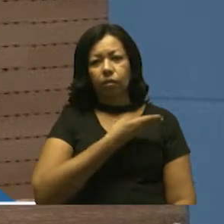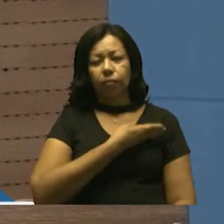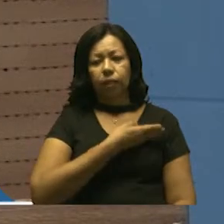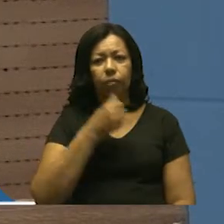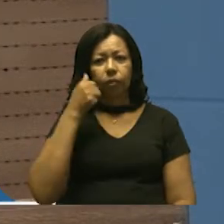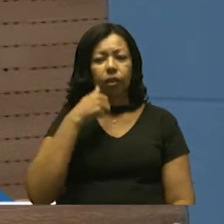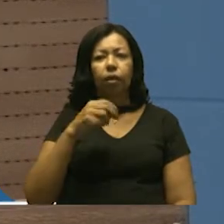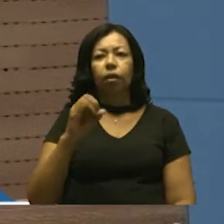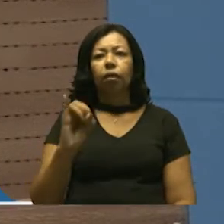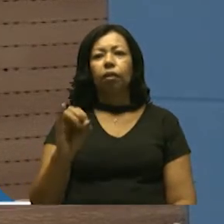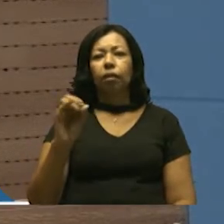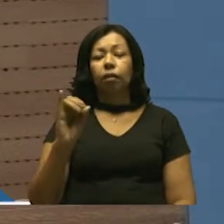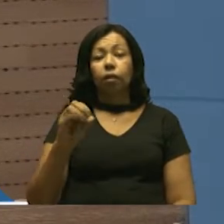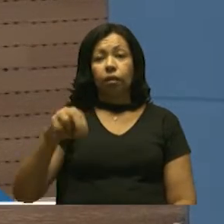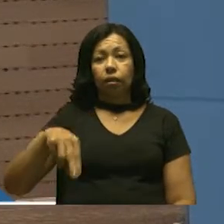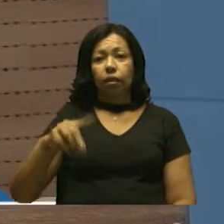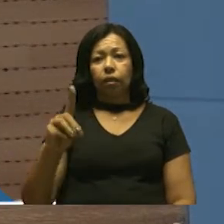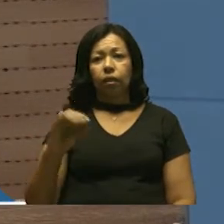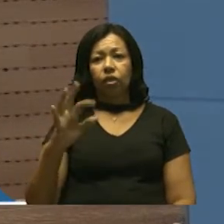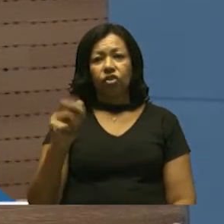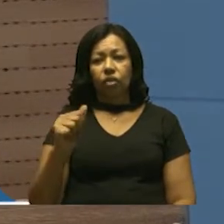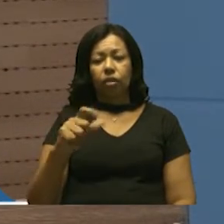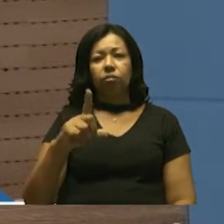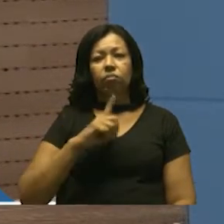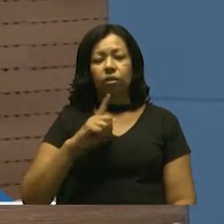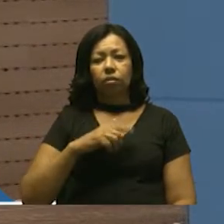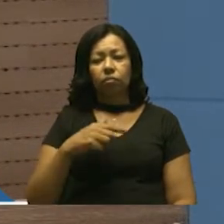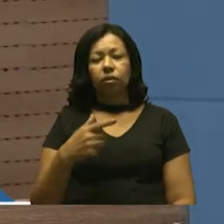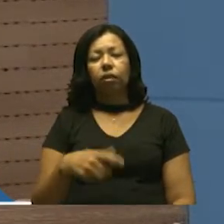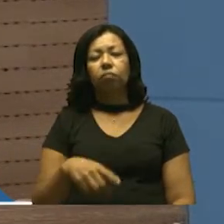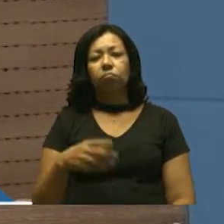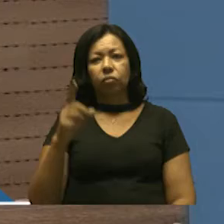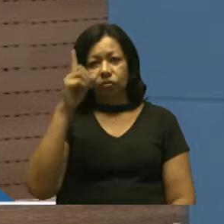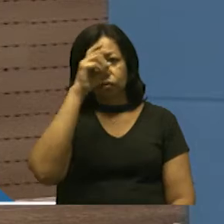para se formar no direito.